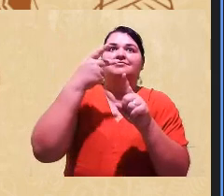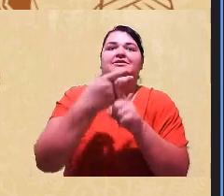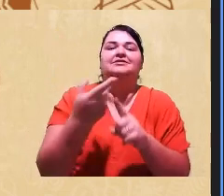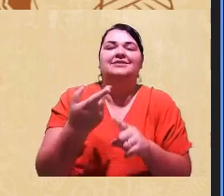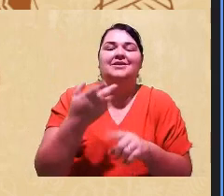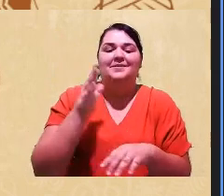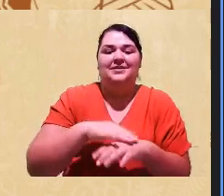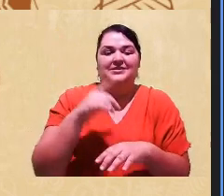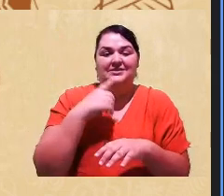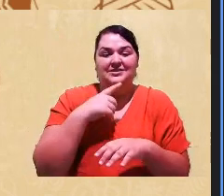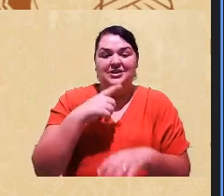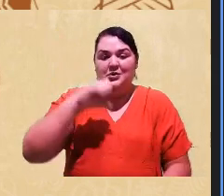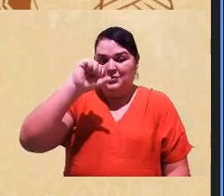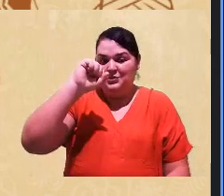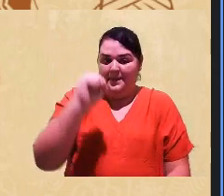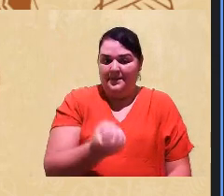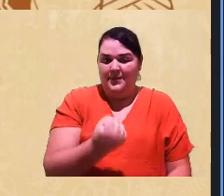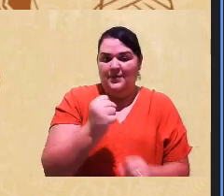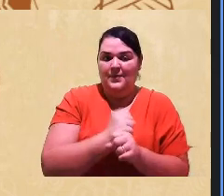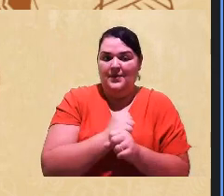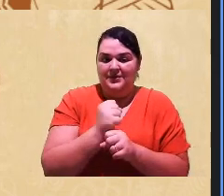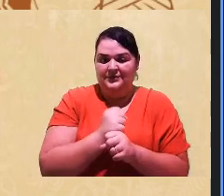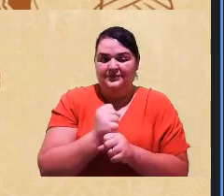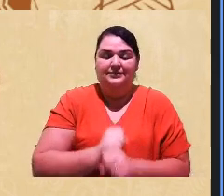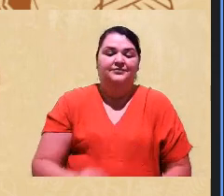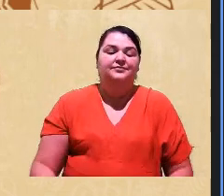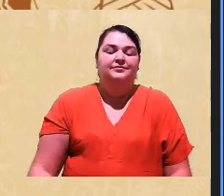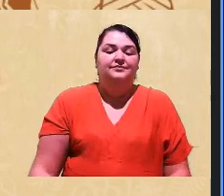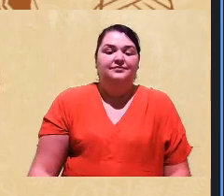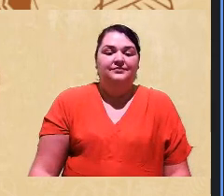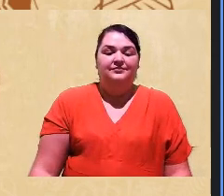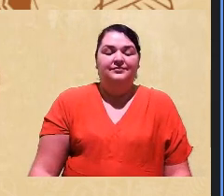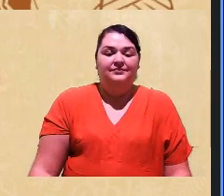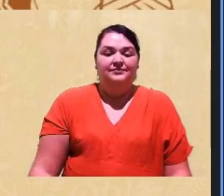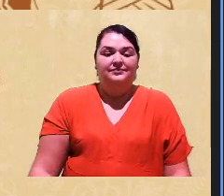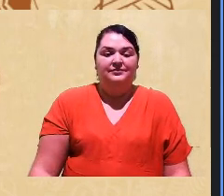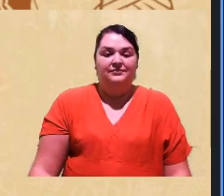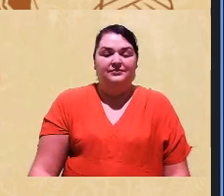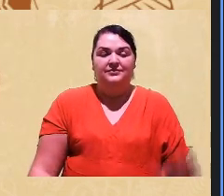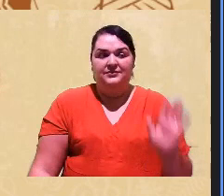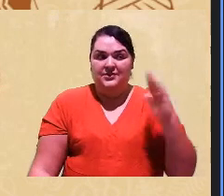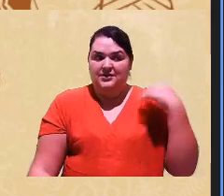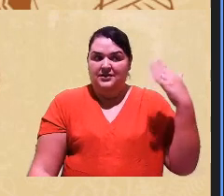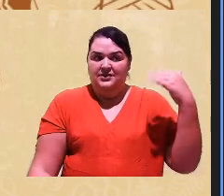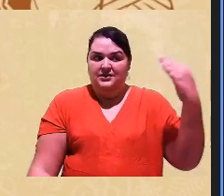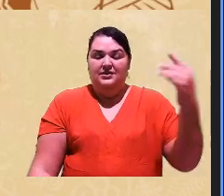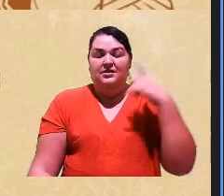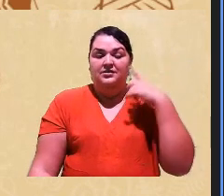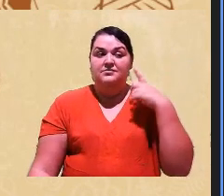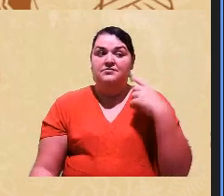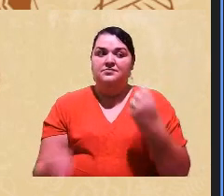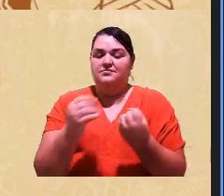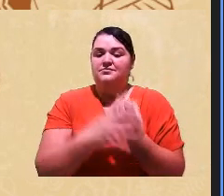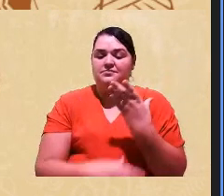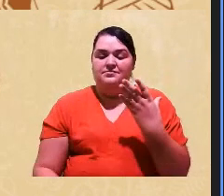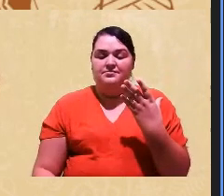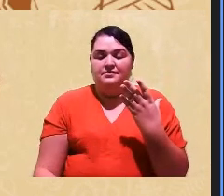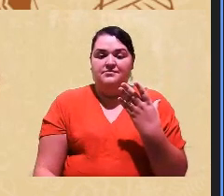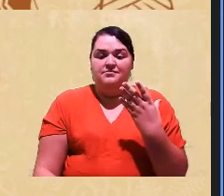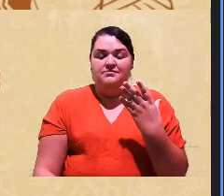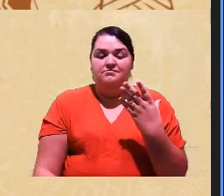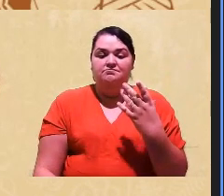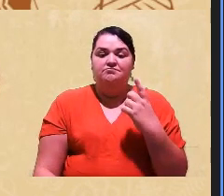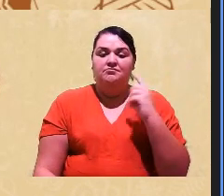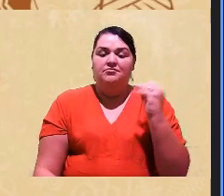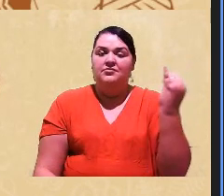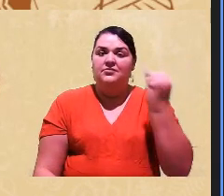esses 8 mil anos. E, assim, durante o processo da colonização, a gente vai ter